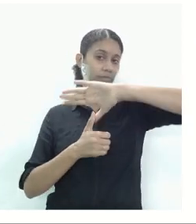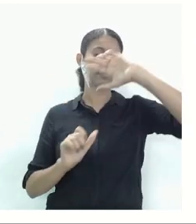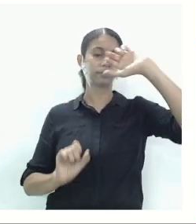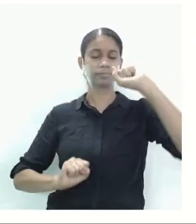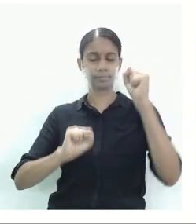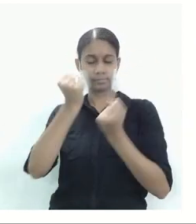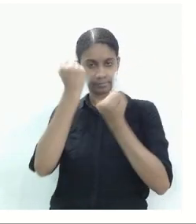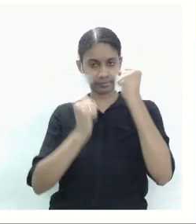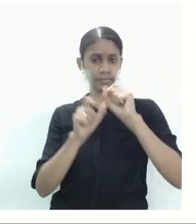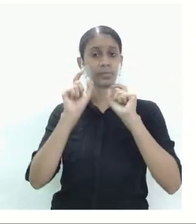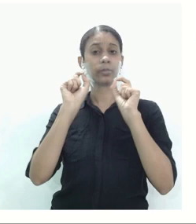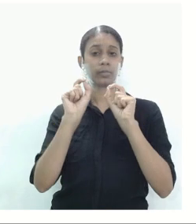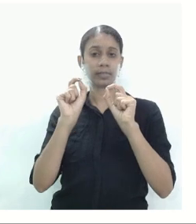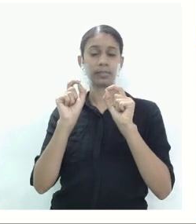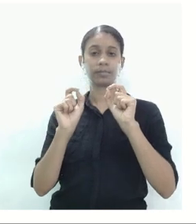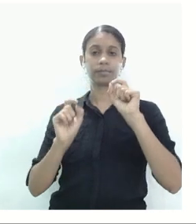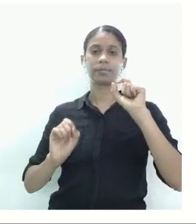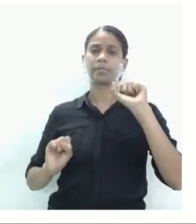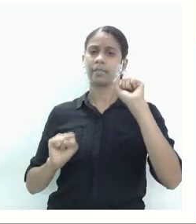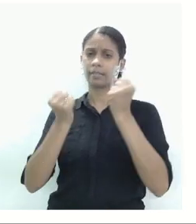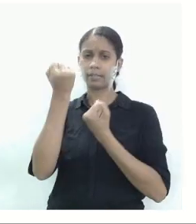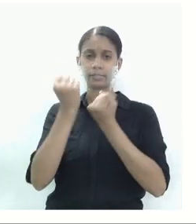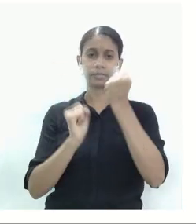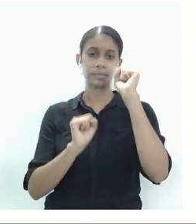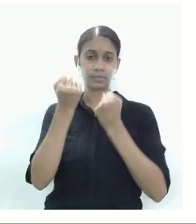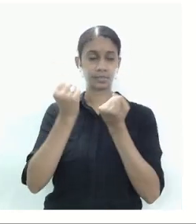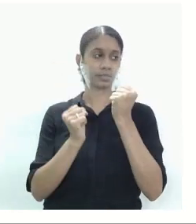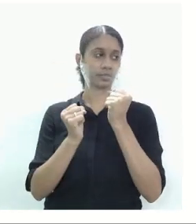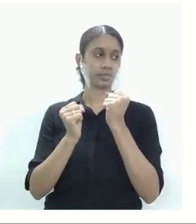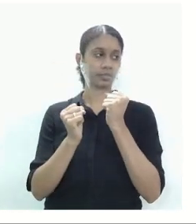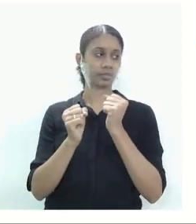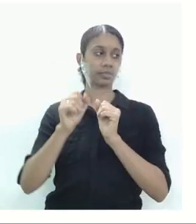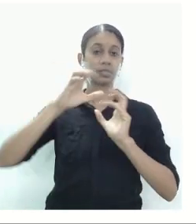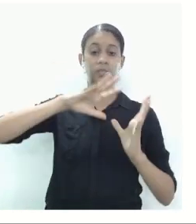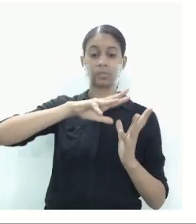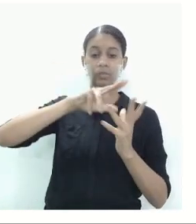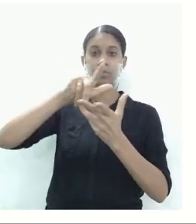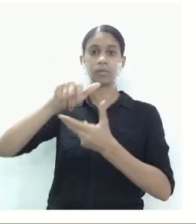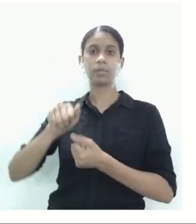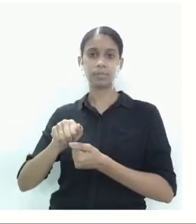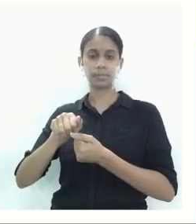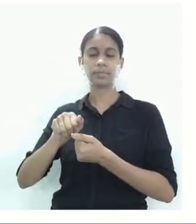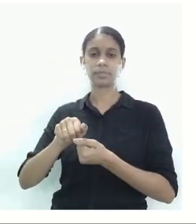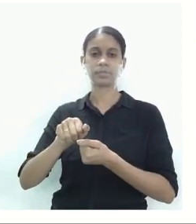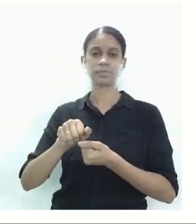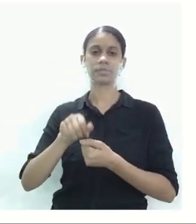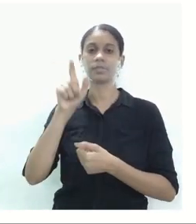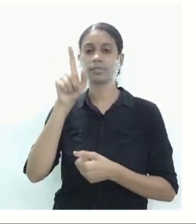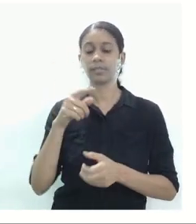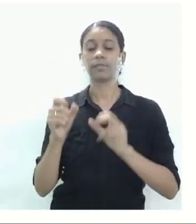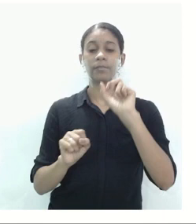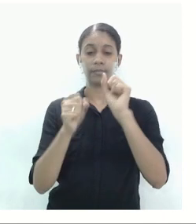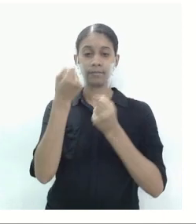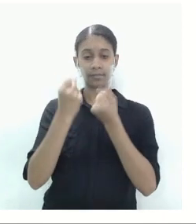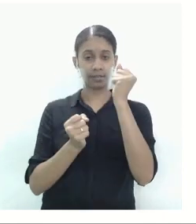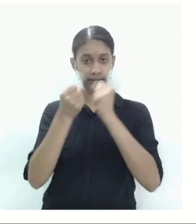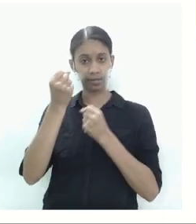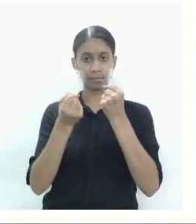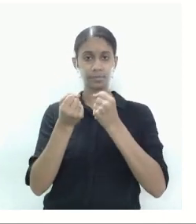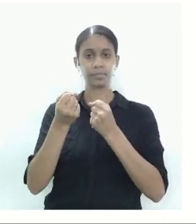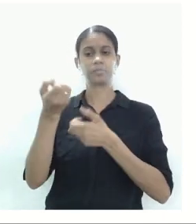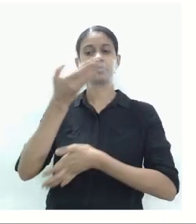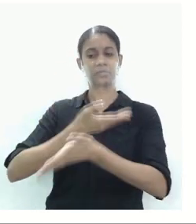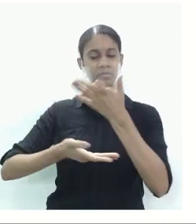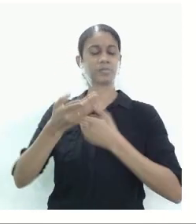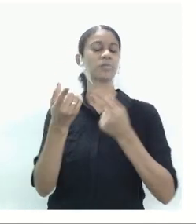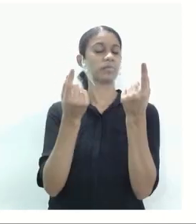são as fábricas globais. E o que são as fábricas globais? São fábricas de alto capital financeiro.